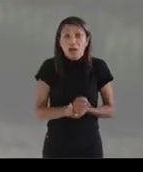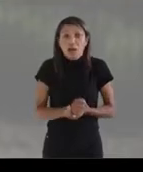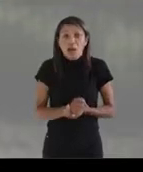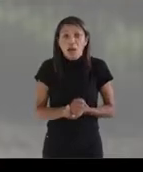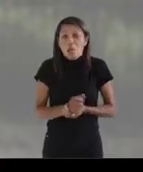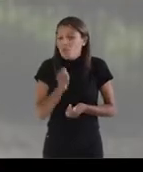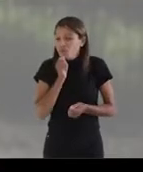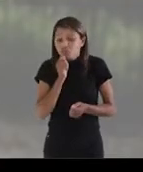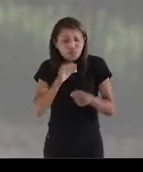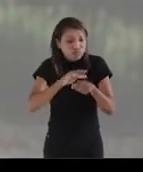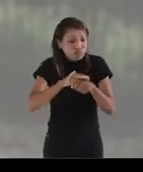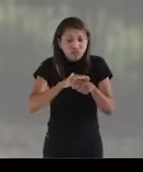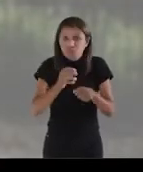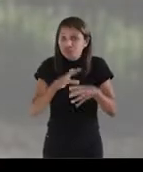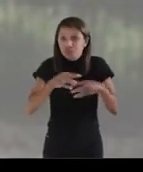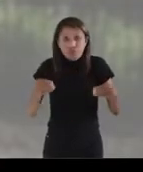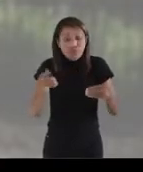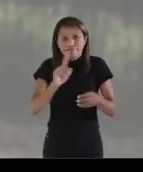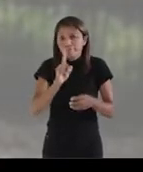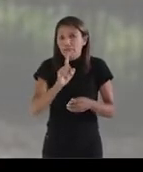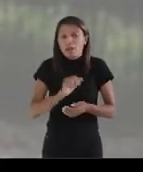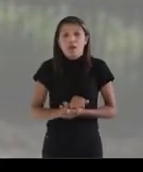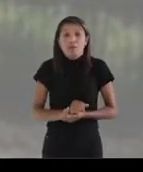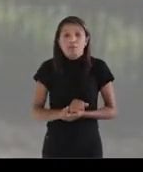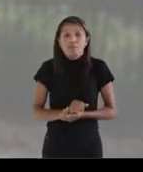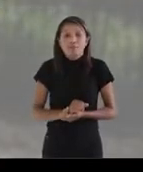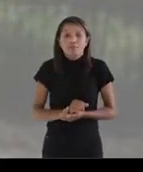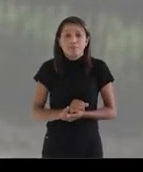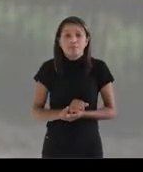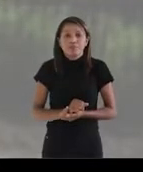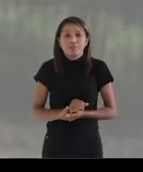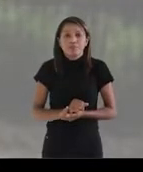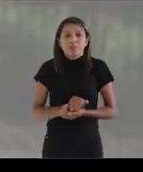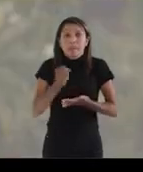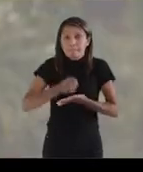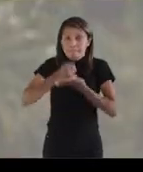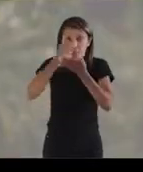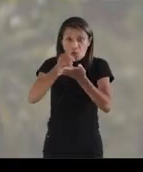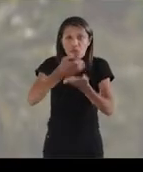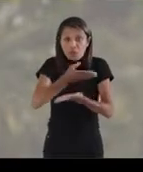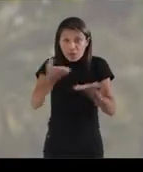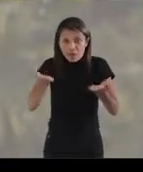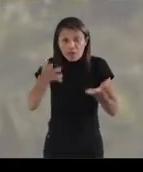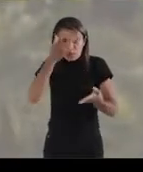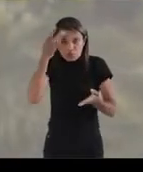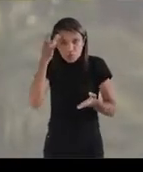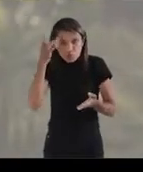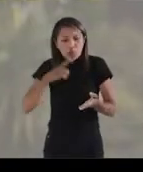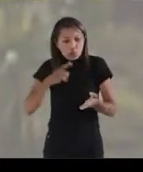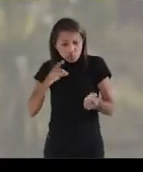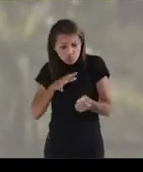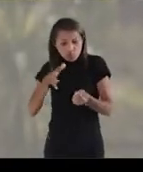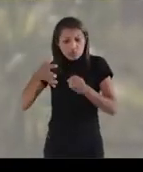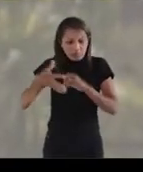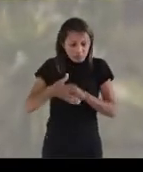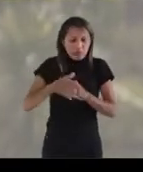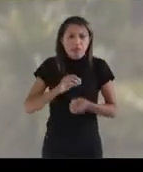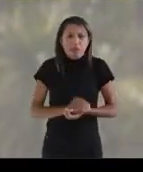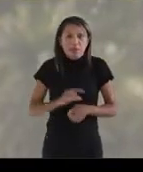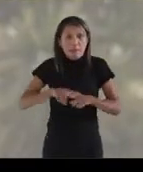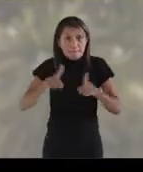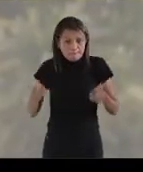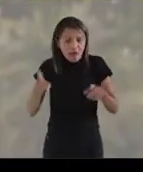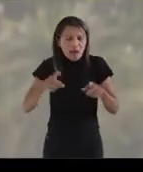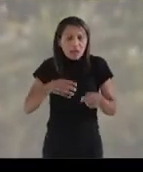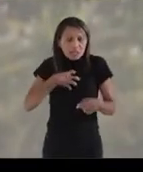hospitalizadas e que até hoje lutam com esses sintomas, com essas sequelas. Para tratar as pessoas que se curaram da Covid-19,